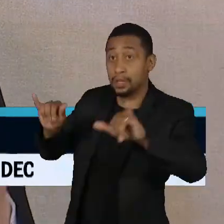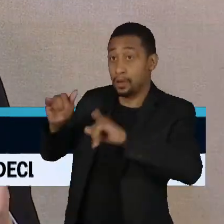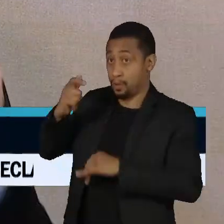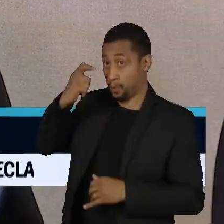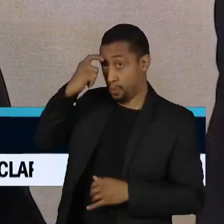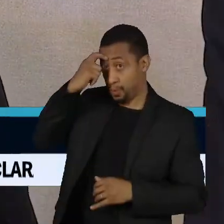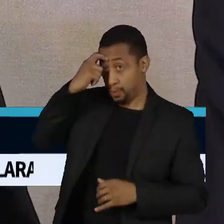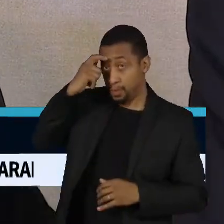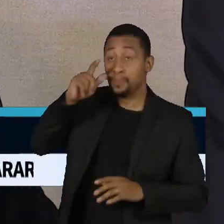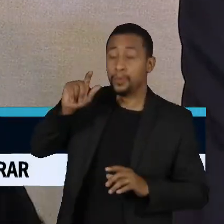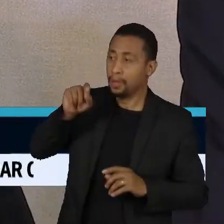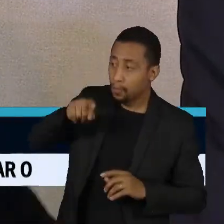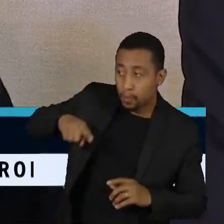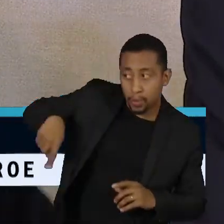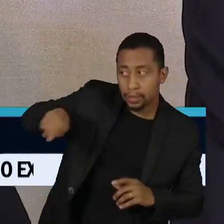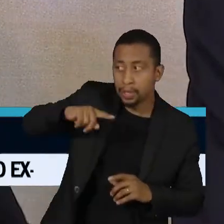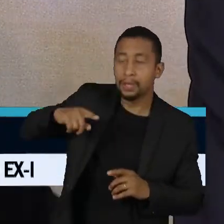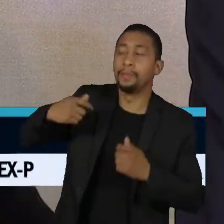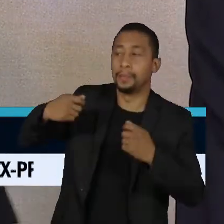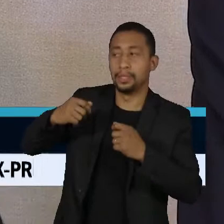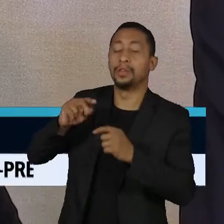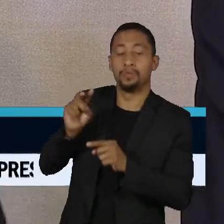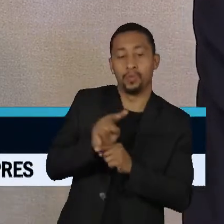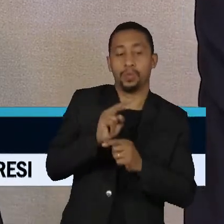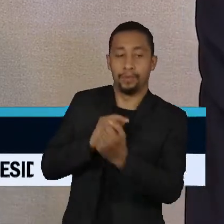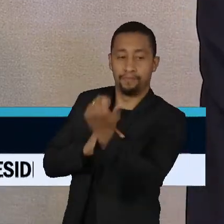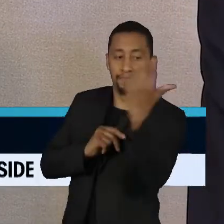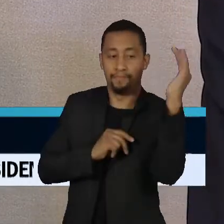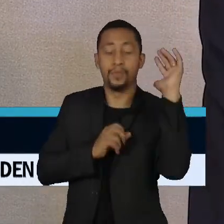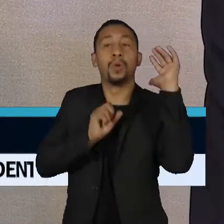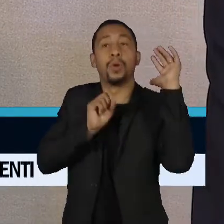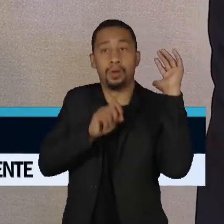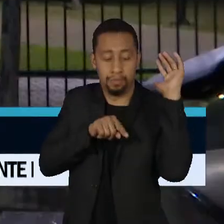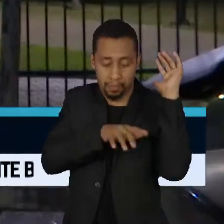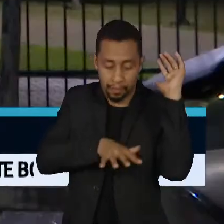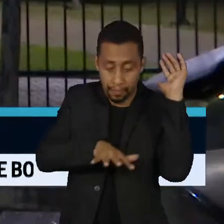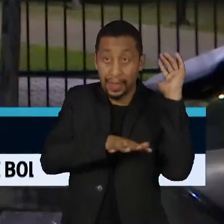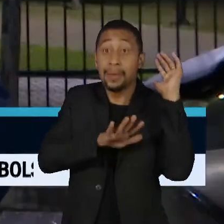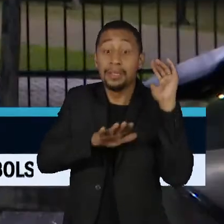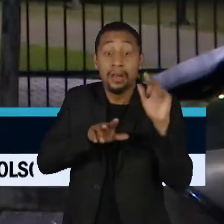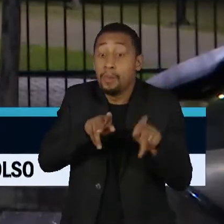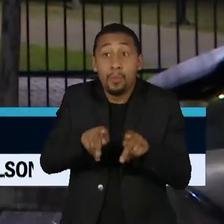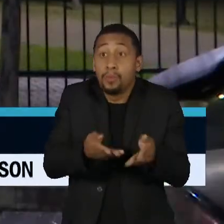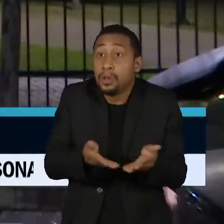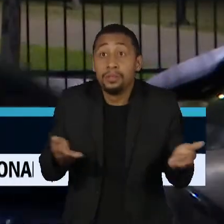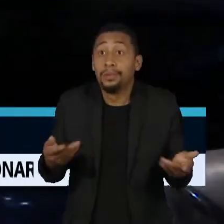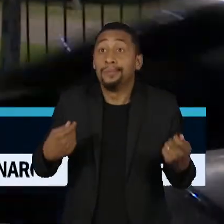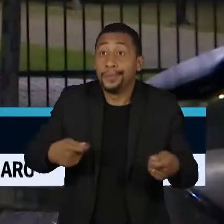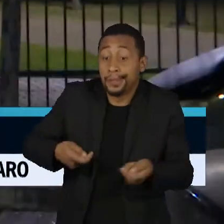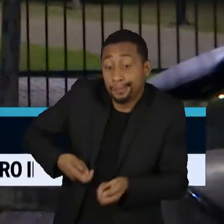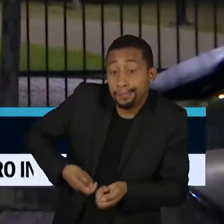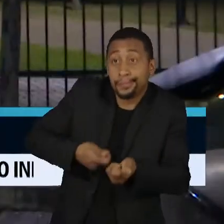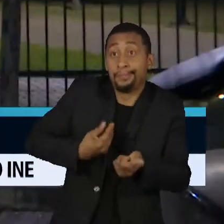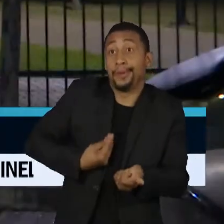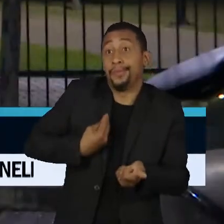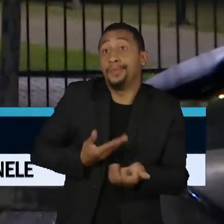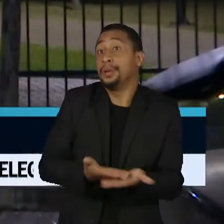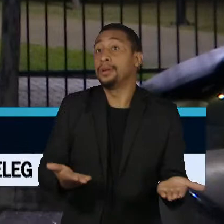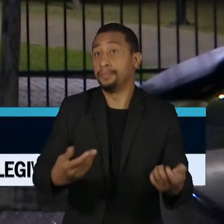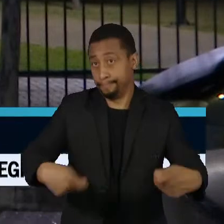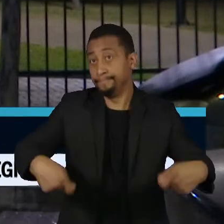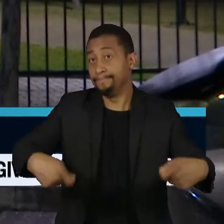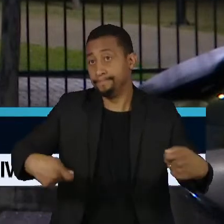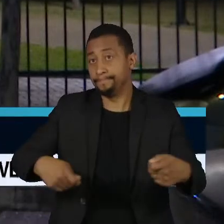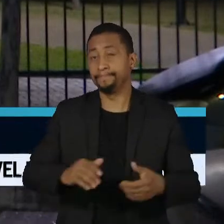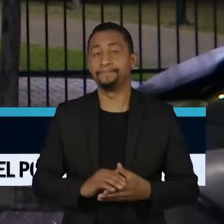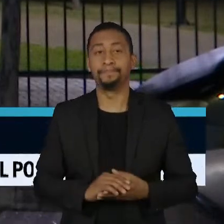se você não der uma fonte de subsistência para os homens e para as mulheres que moram lá. A união em prol da Amazônia é um passo na tentativa